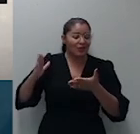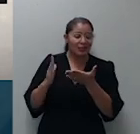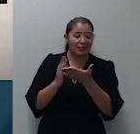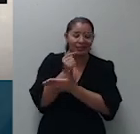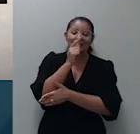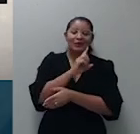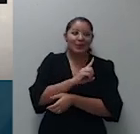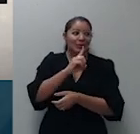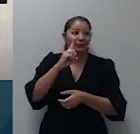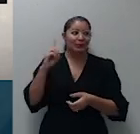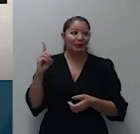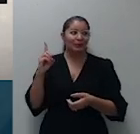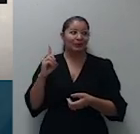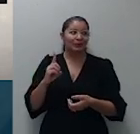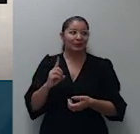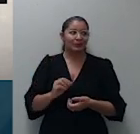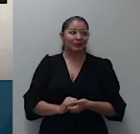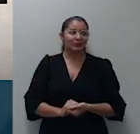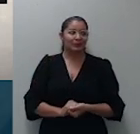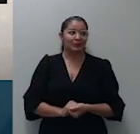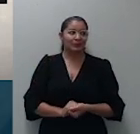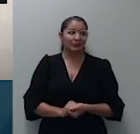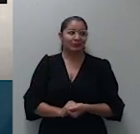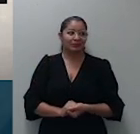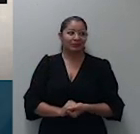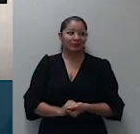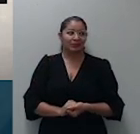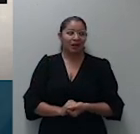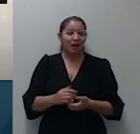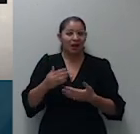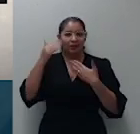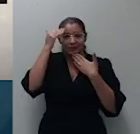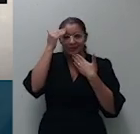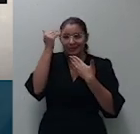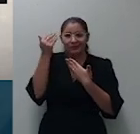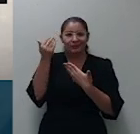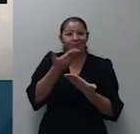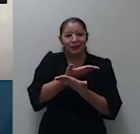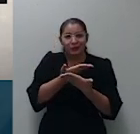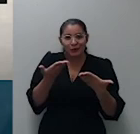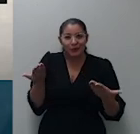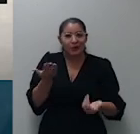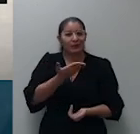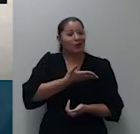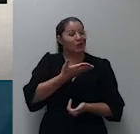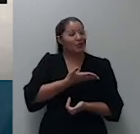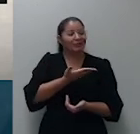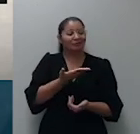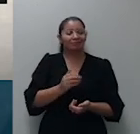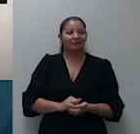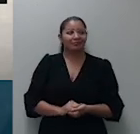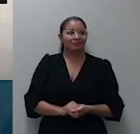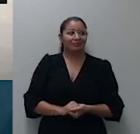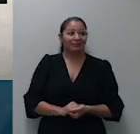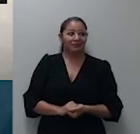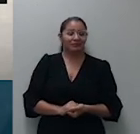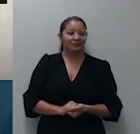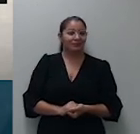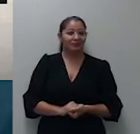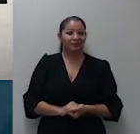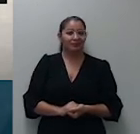julgamentos eu quero agradecer aos eminentes ministros pois não ministro Raul antes de